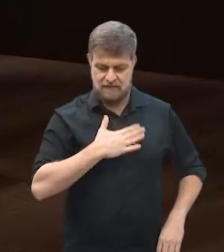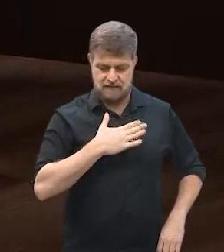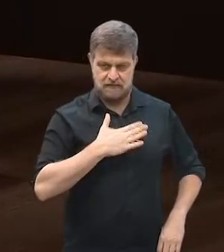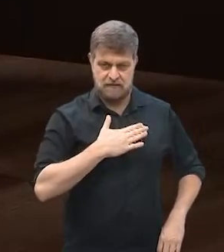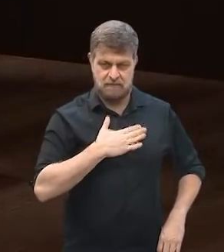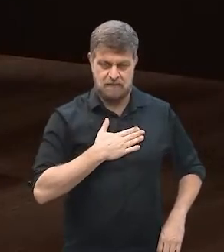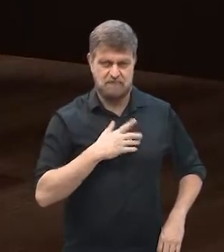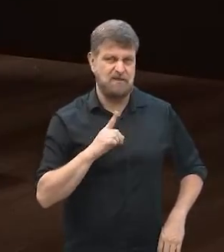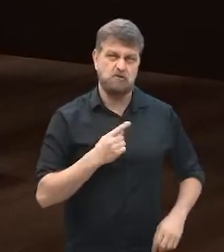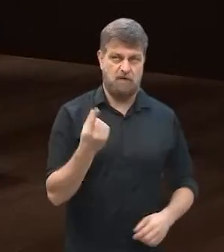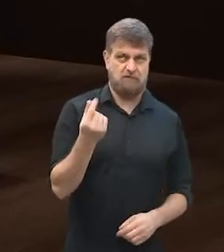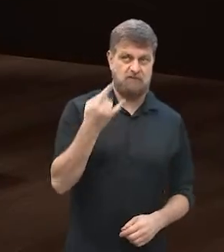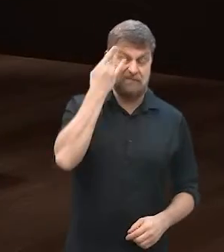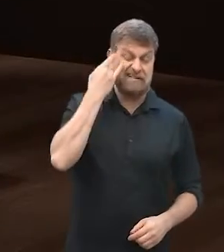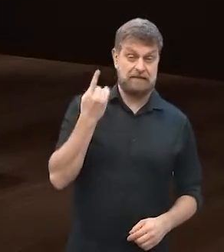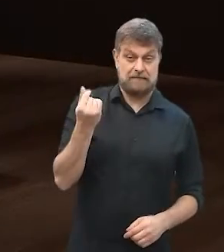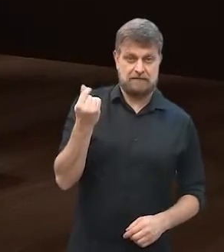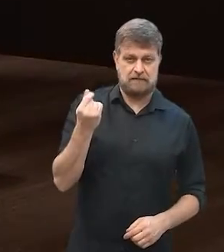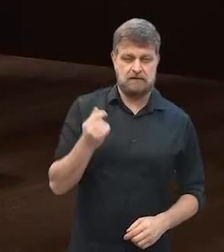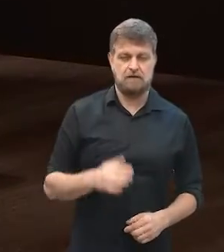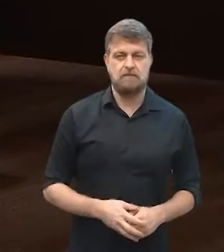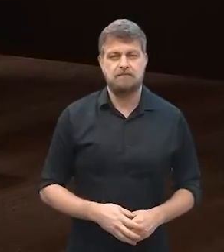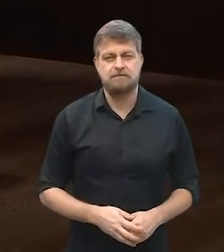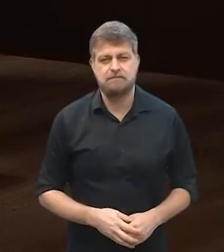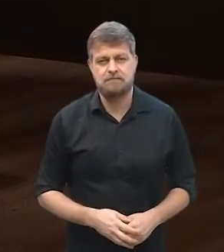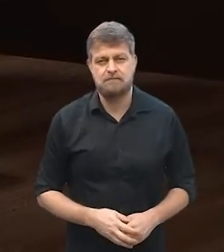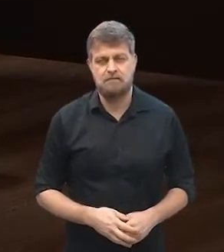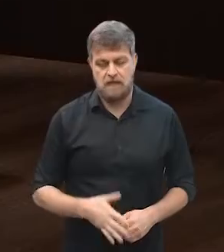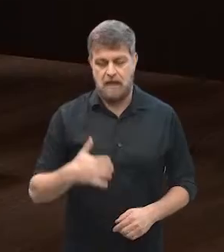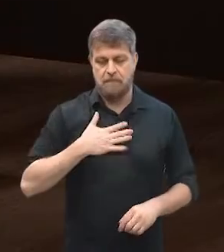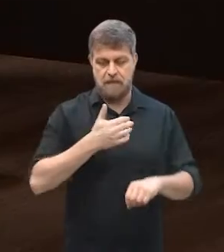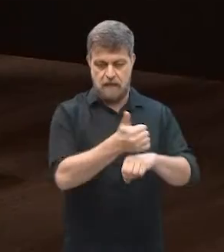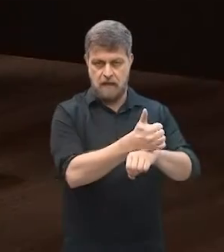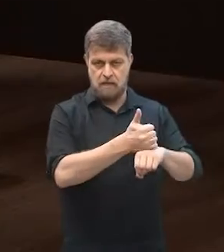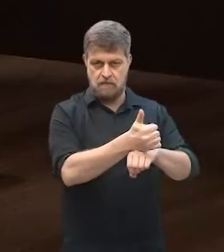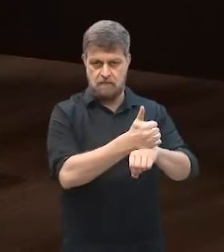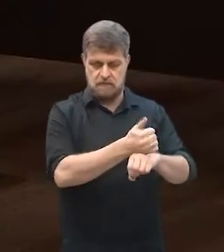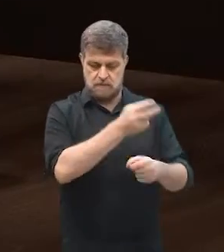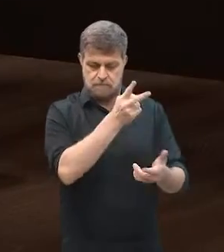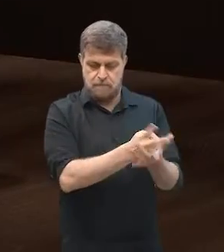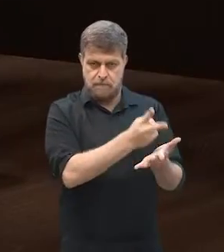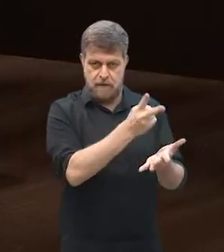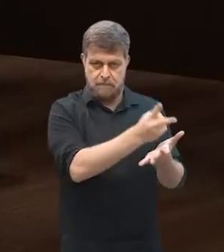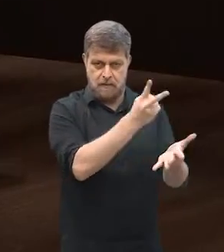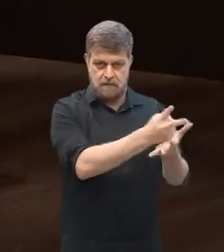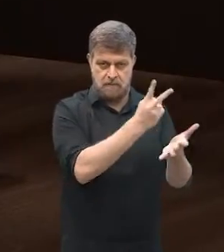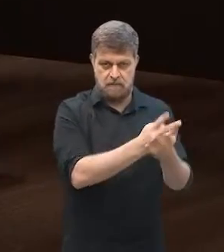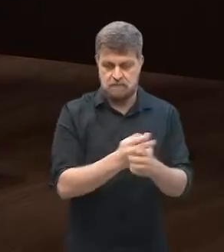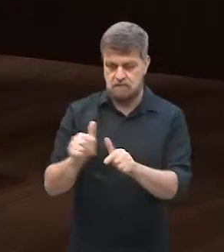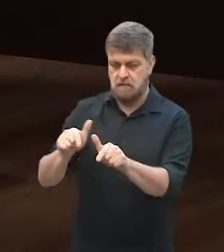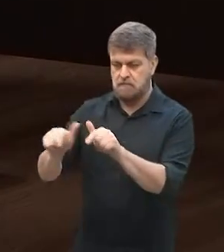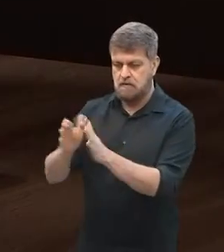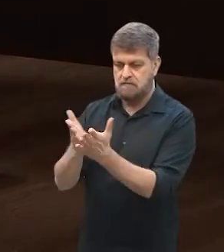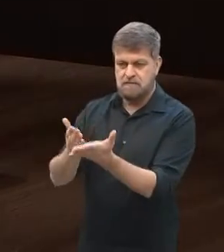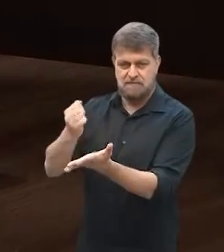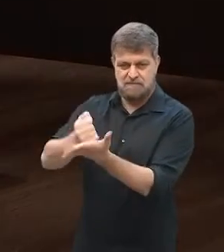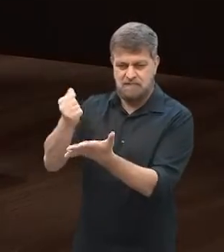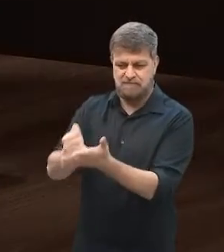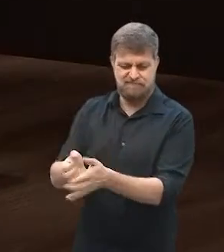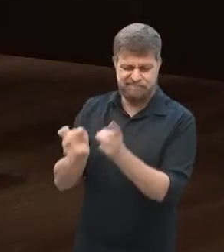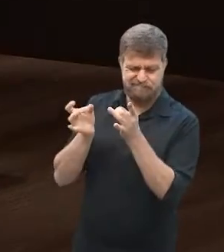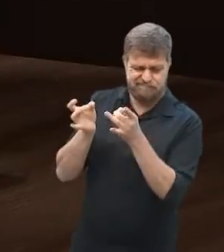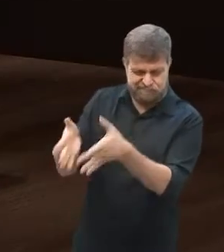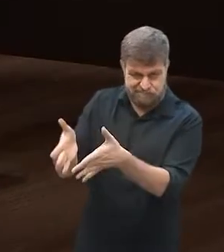não digo financeira, mas uma independência profissional e quero deixar de ser seletista.